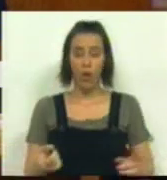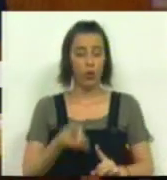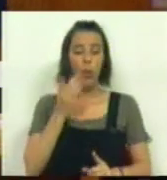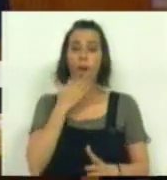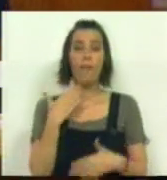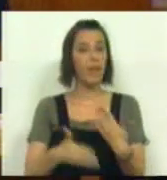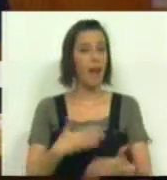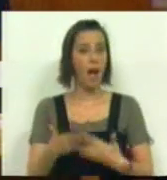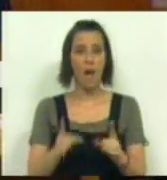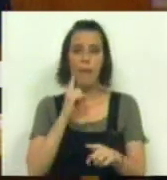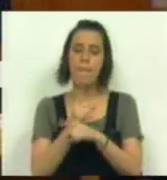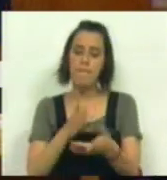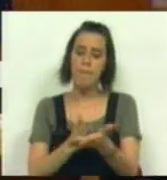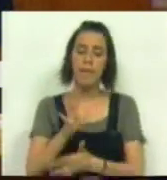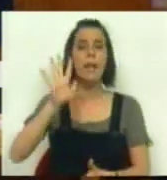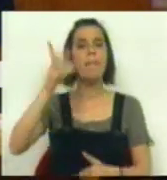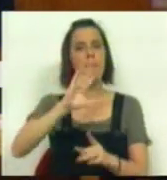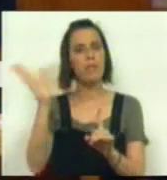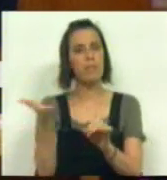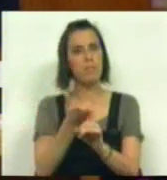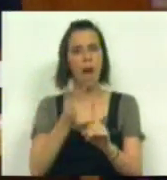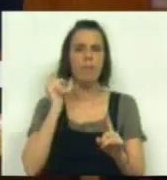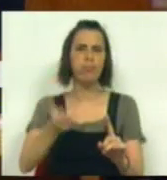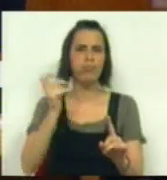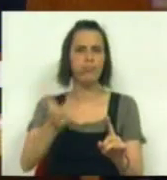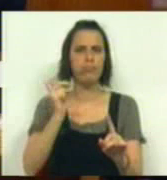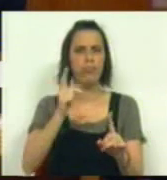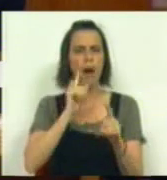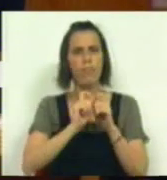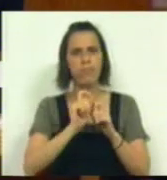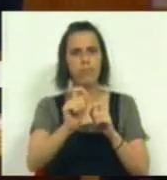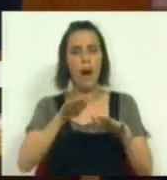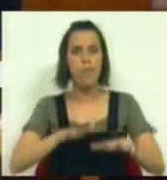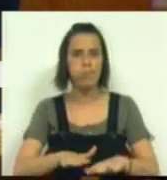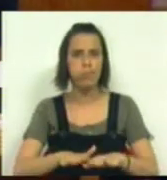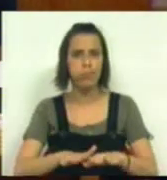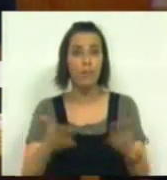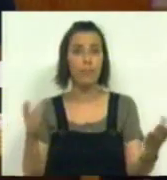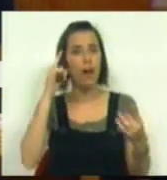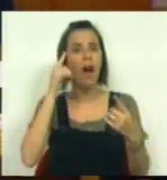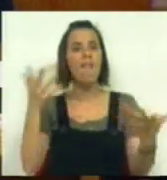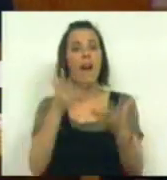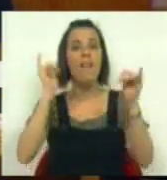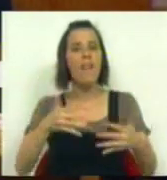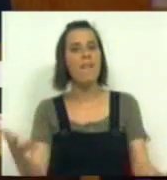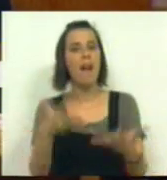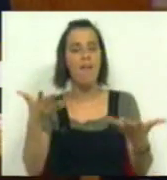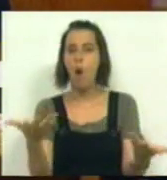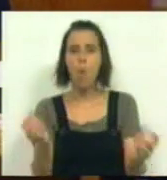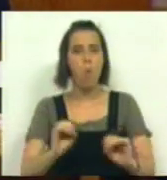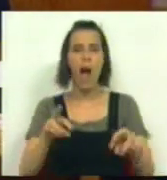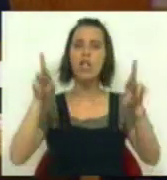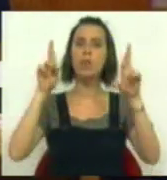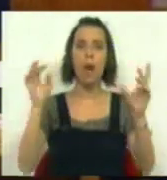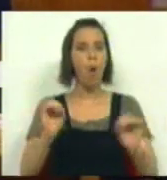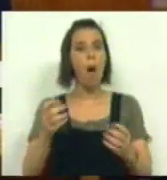que não é viável, é manter países condenados anos e anos a fio de recessão. Sem fim à vista, sem qualquer